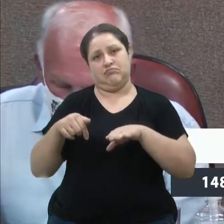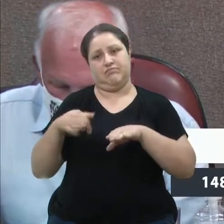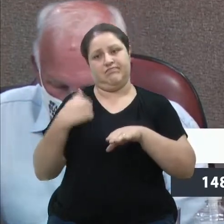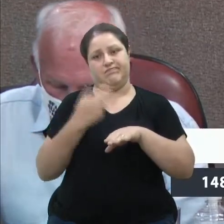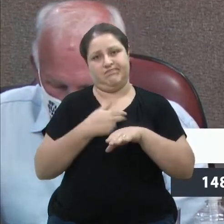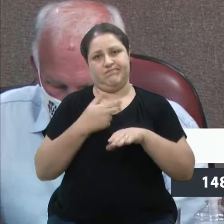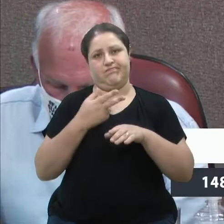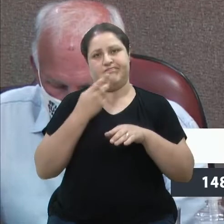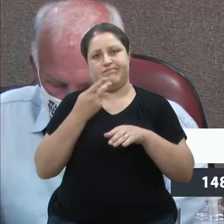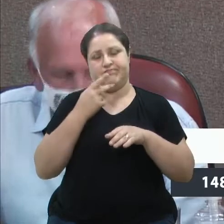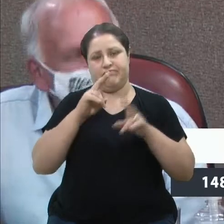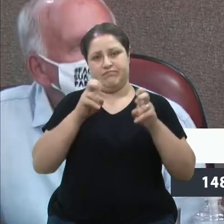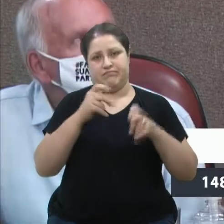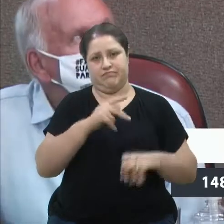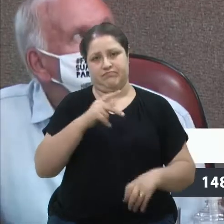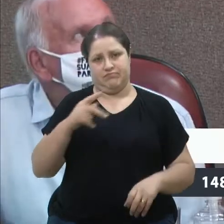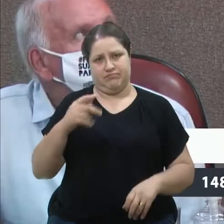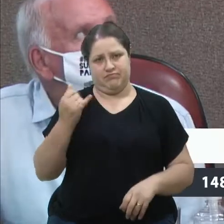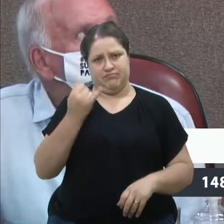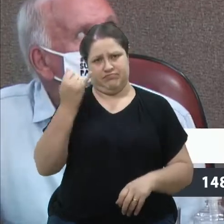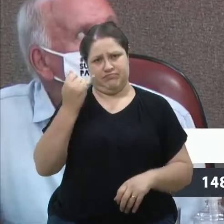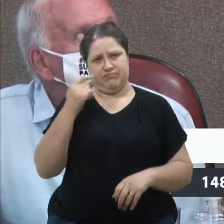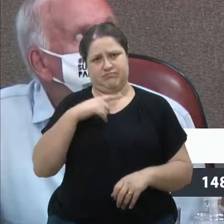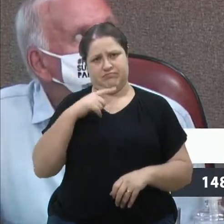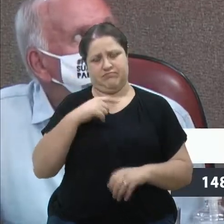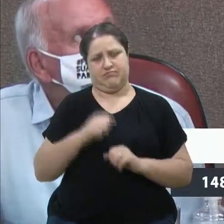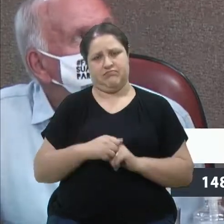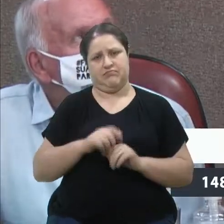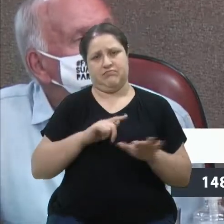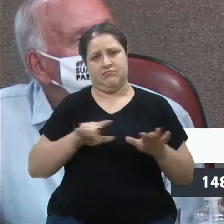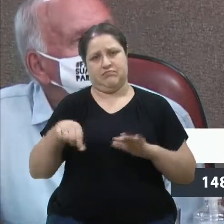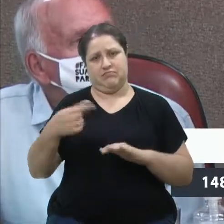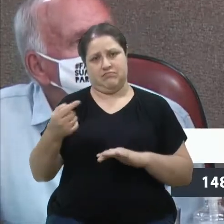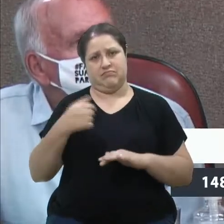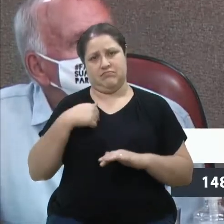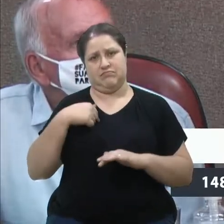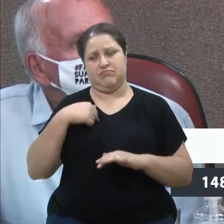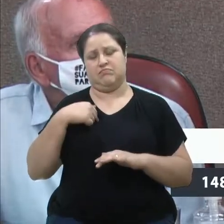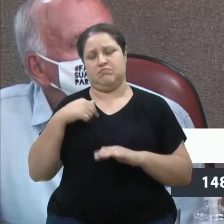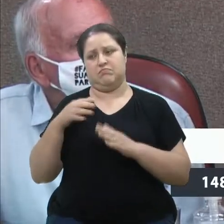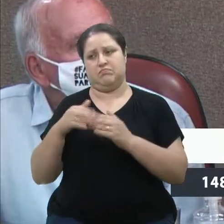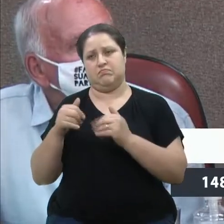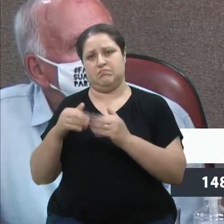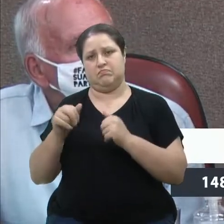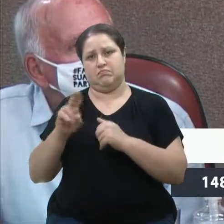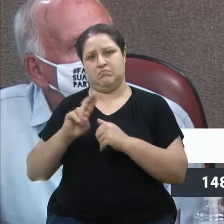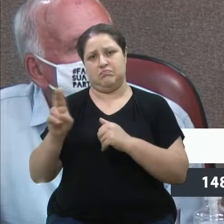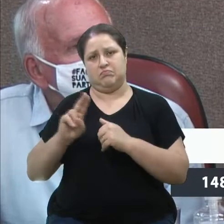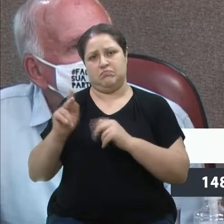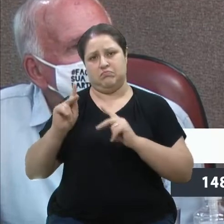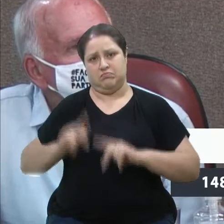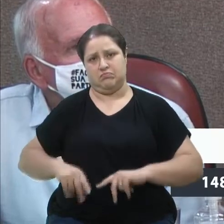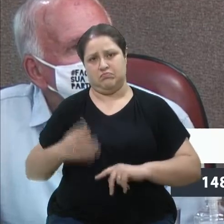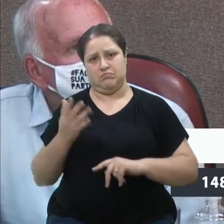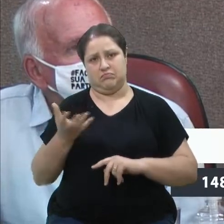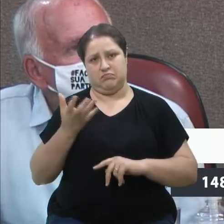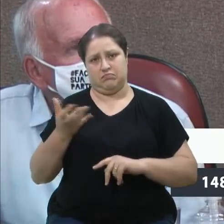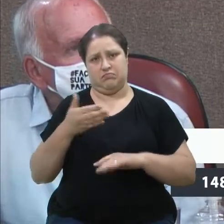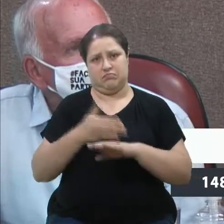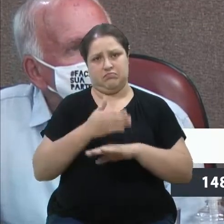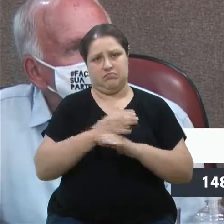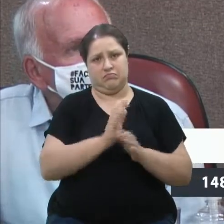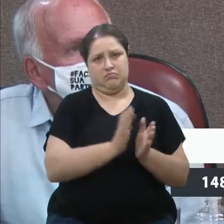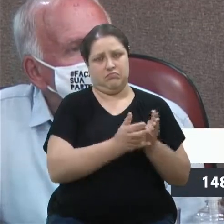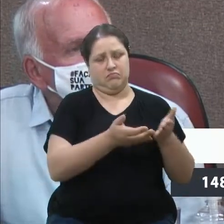aos nobres colegas que, na semana que vem, eu estarei pegando os nomes de quem quiser compor essa frente parlamentar em defesa